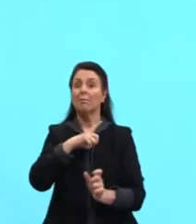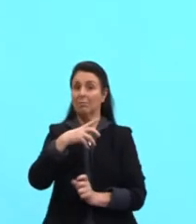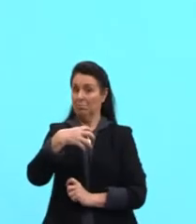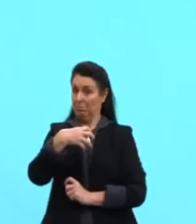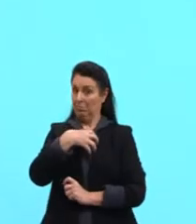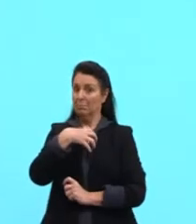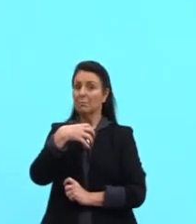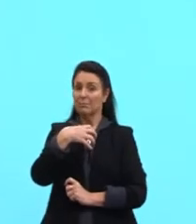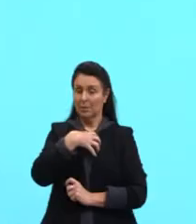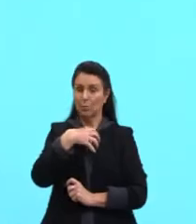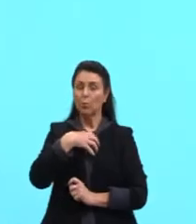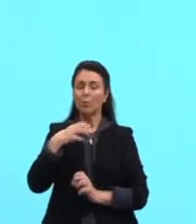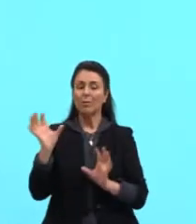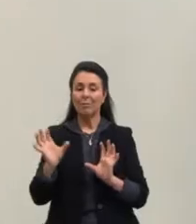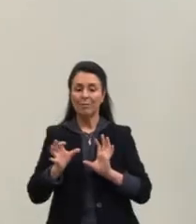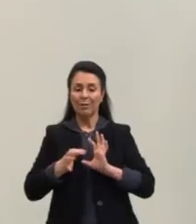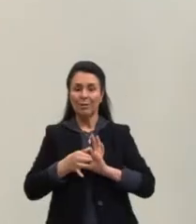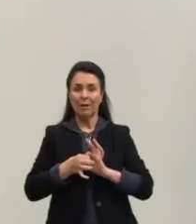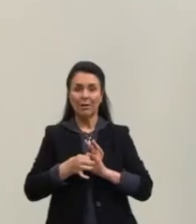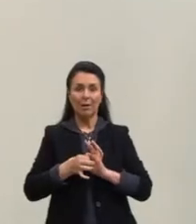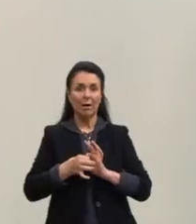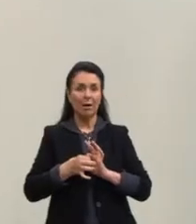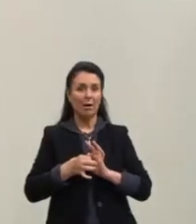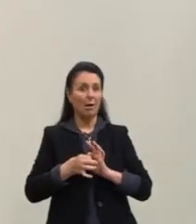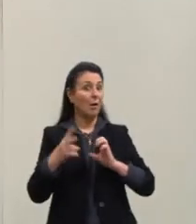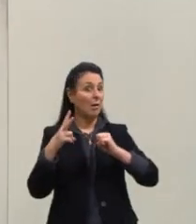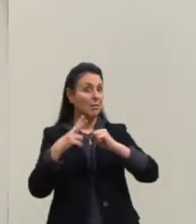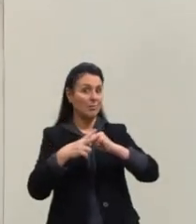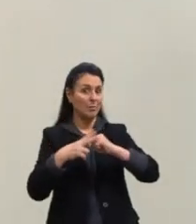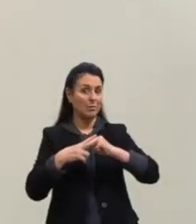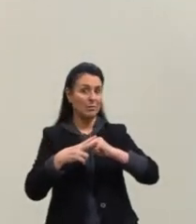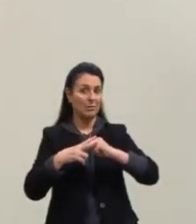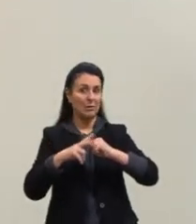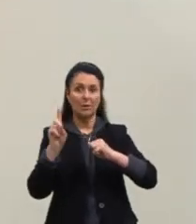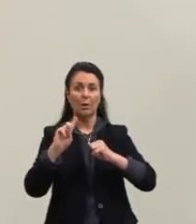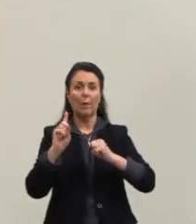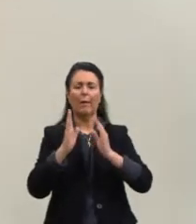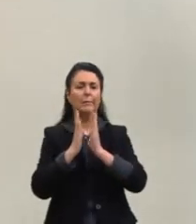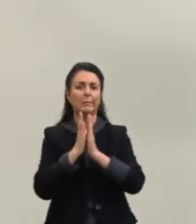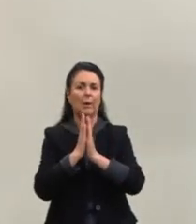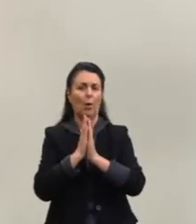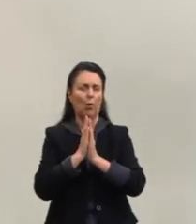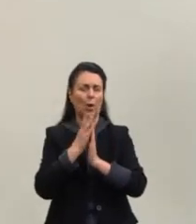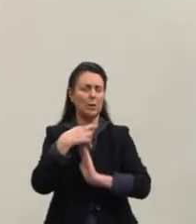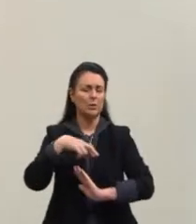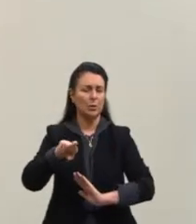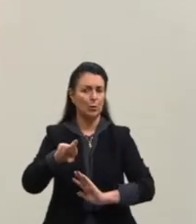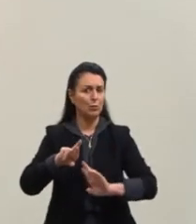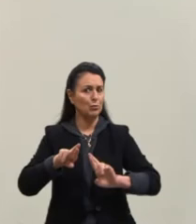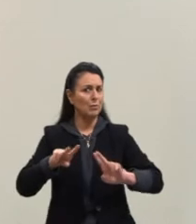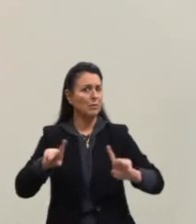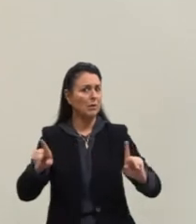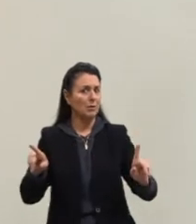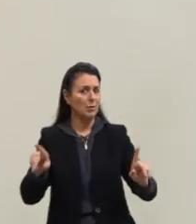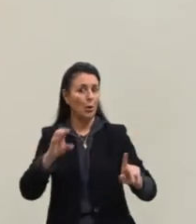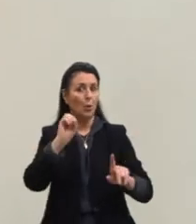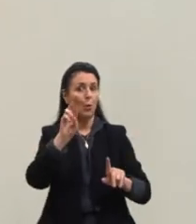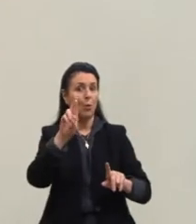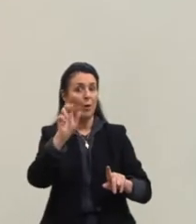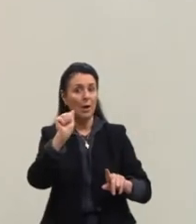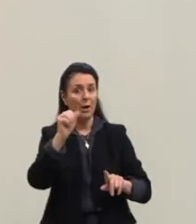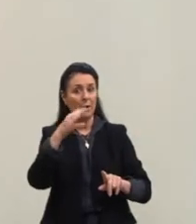ligada a um verbo. Certo? Não é a oração da religião. Aí isso é um outro aspecto. Oração, quando eu falo em língua